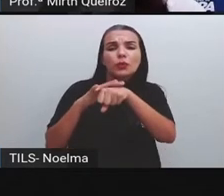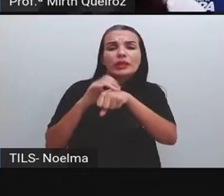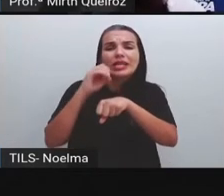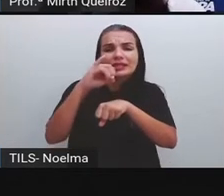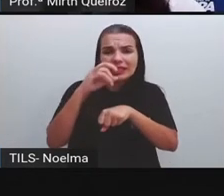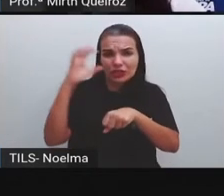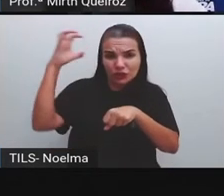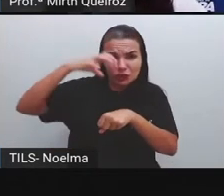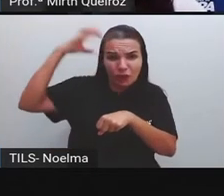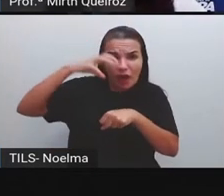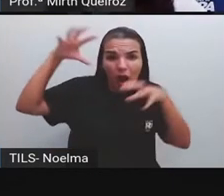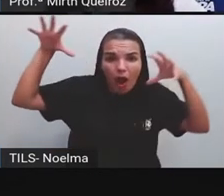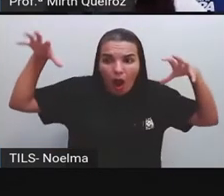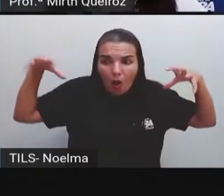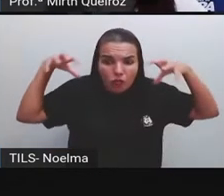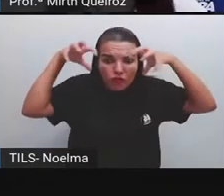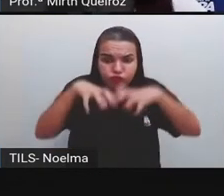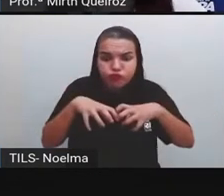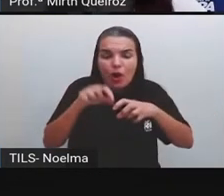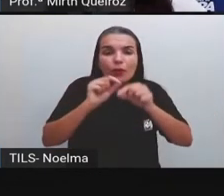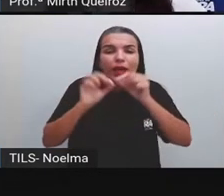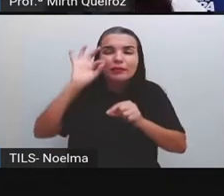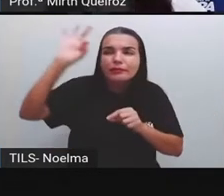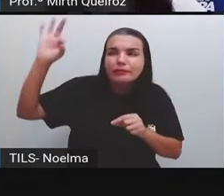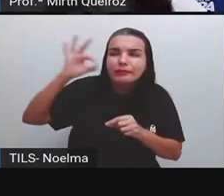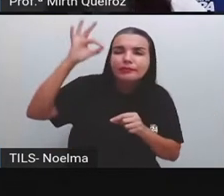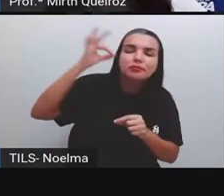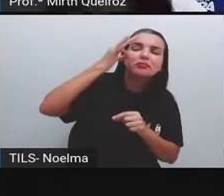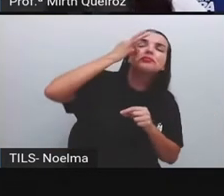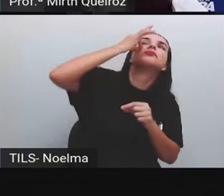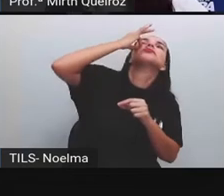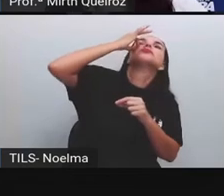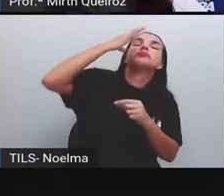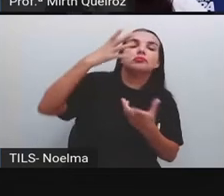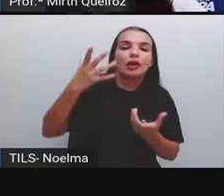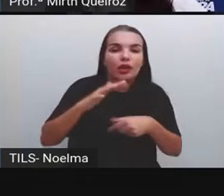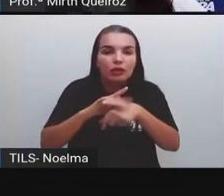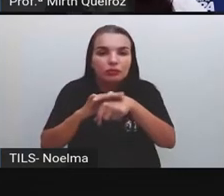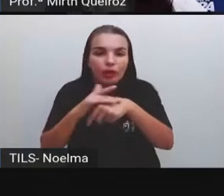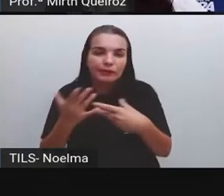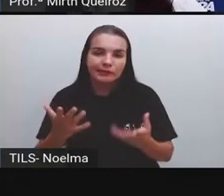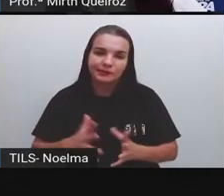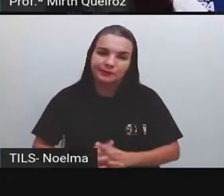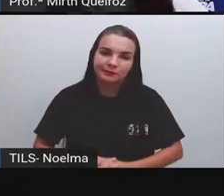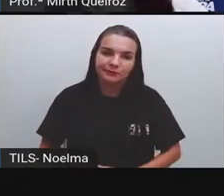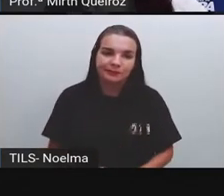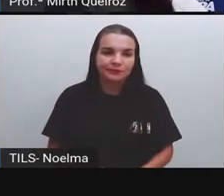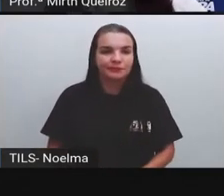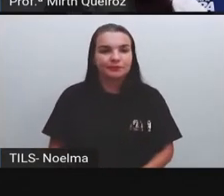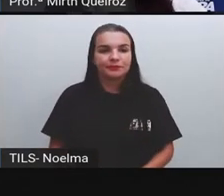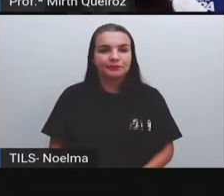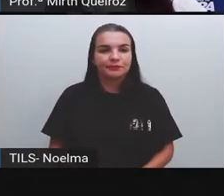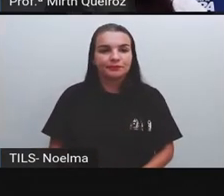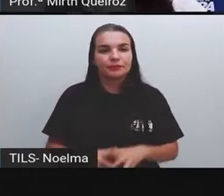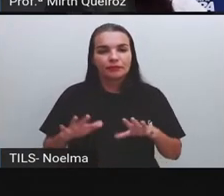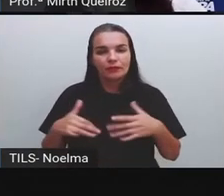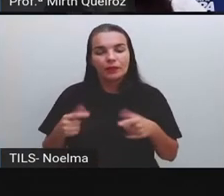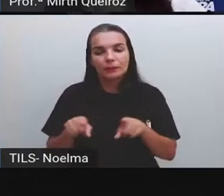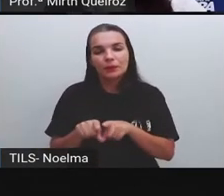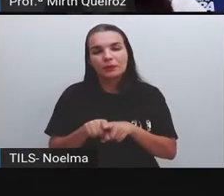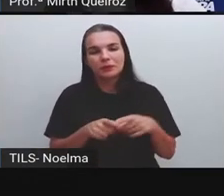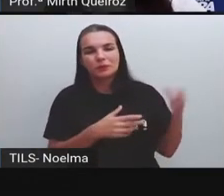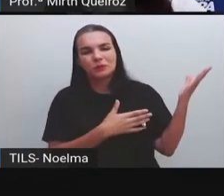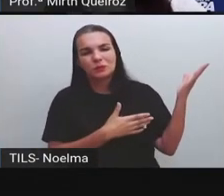se acumular água e, assim, ali ser um foco de mosquito da dengue, né? E nós temos também as